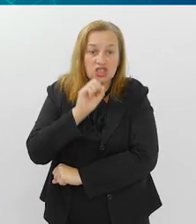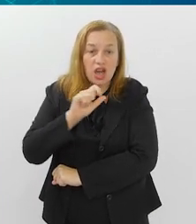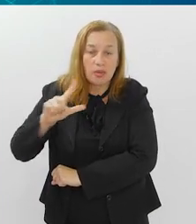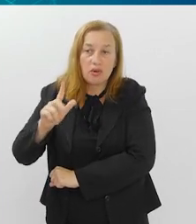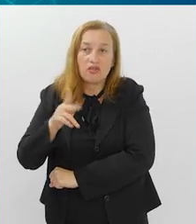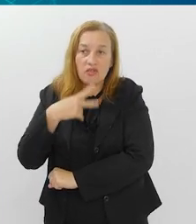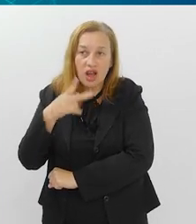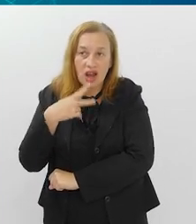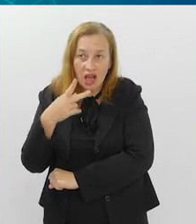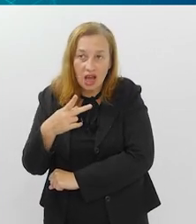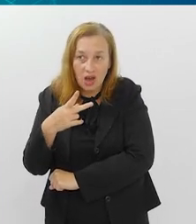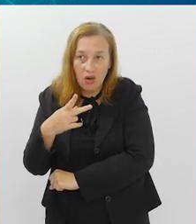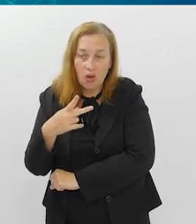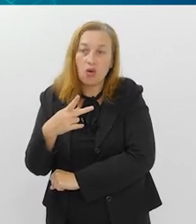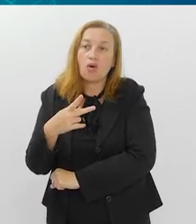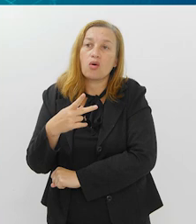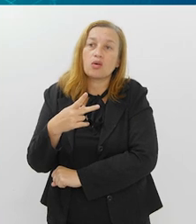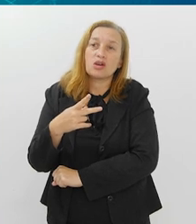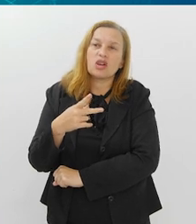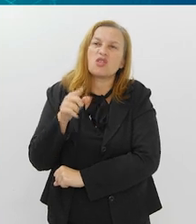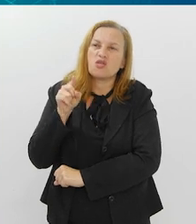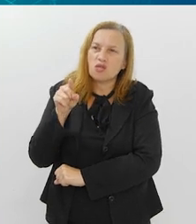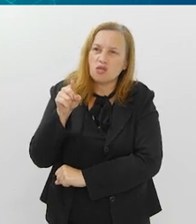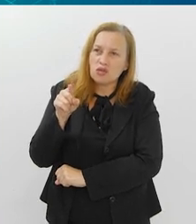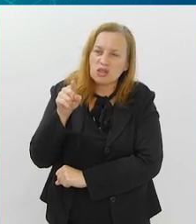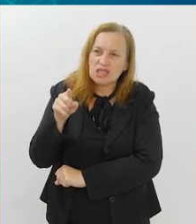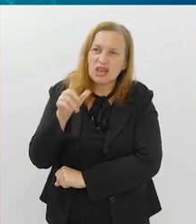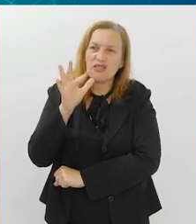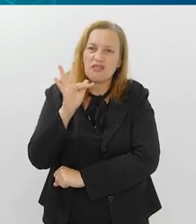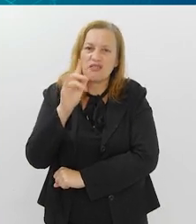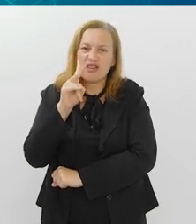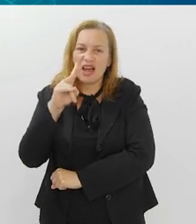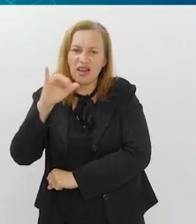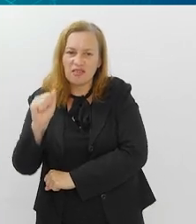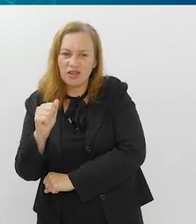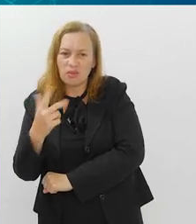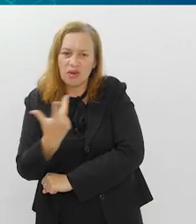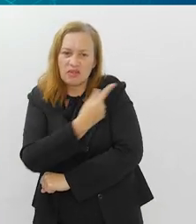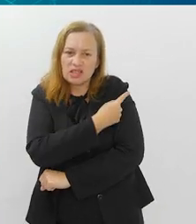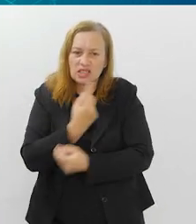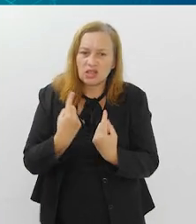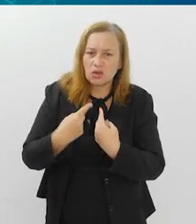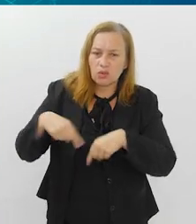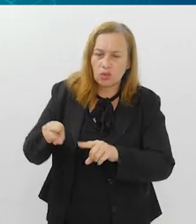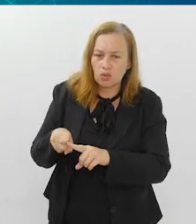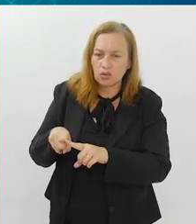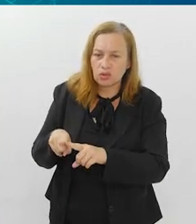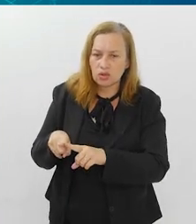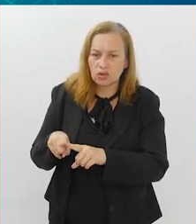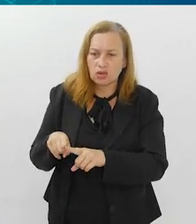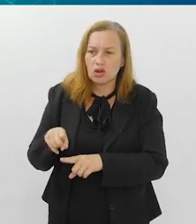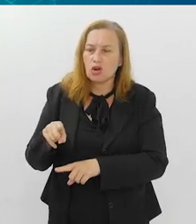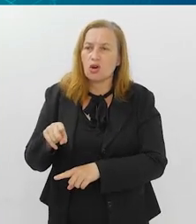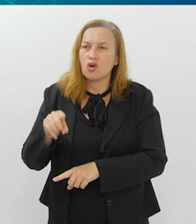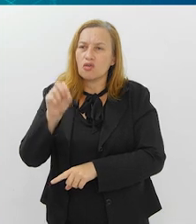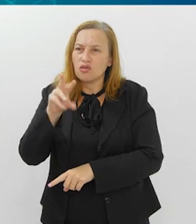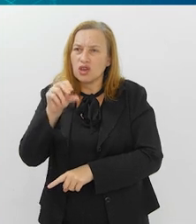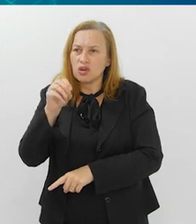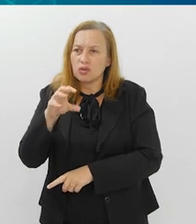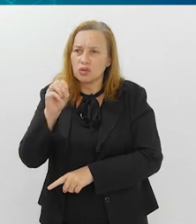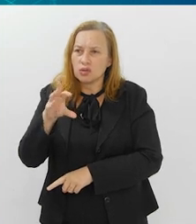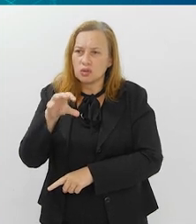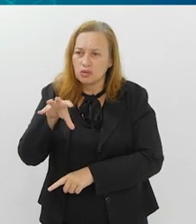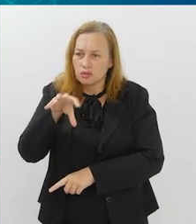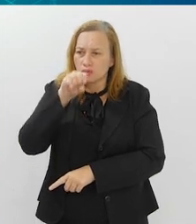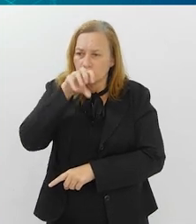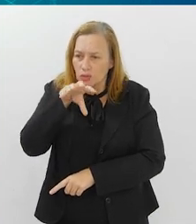falou, não me lembro se Roberto Scharbel falou, ou você, Flávia, de uma vacina contra o vírus essencial respiratório, que a